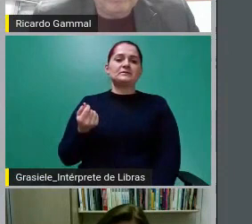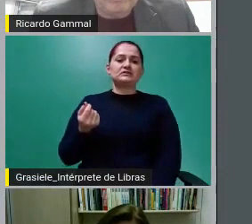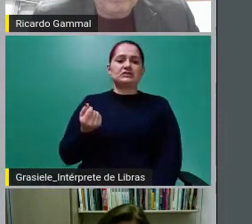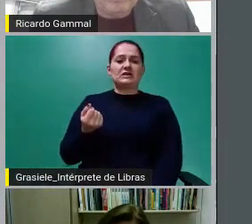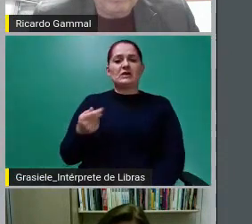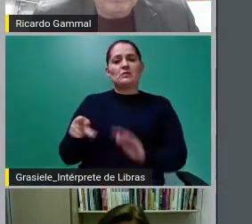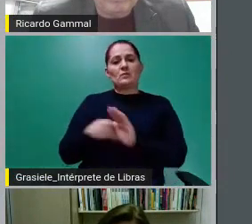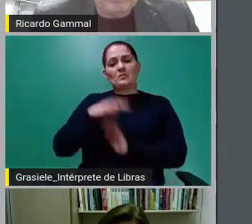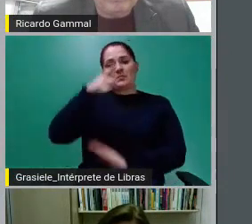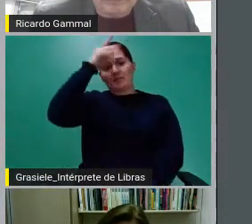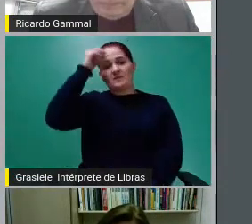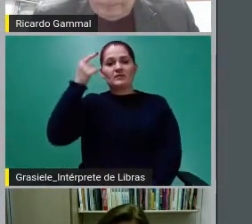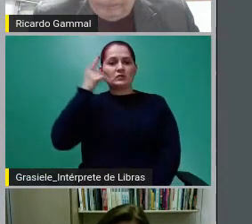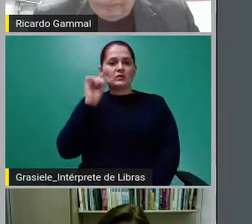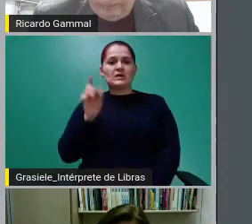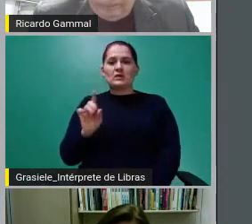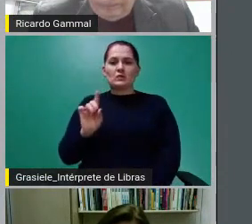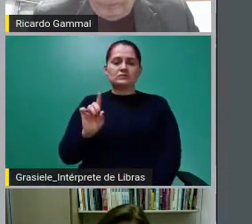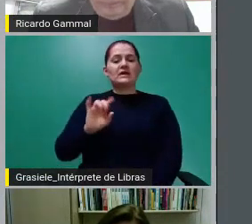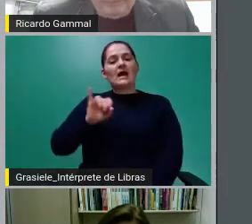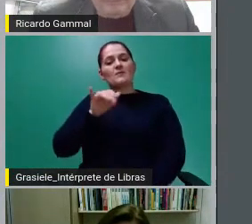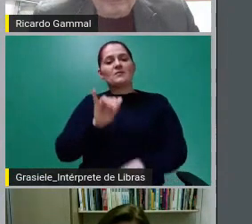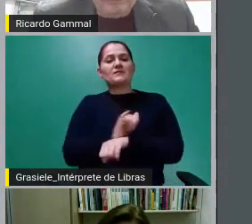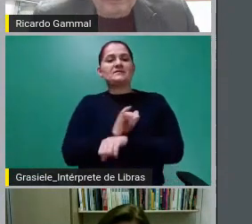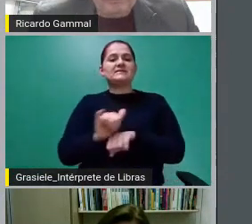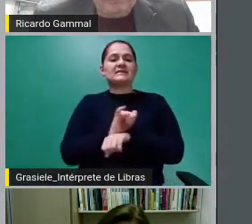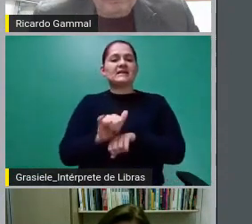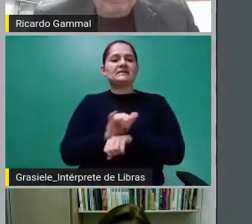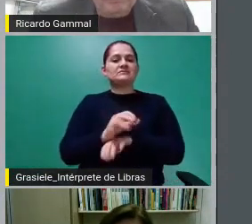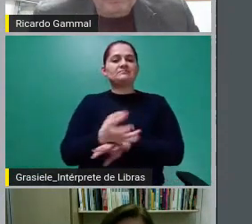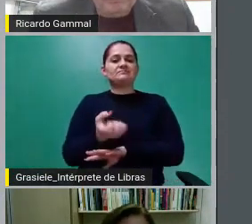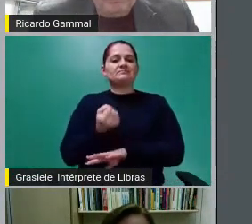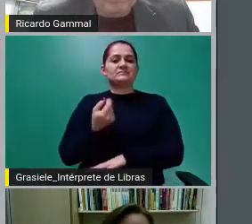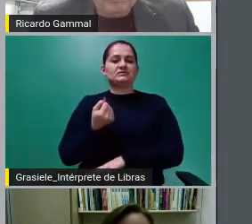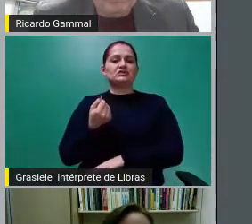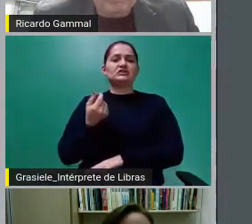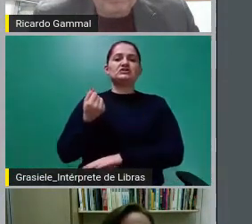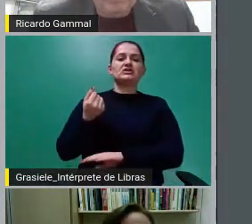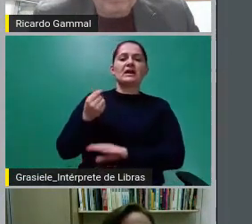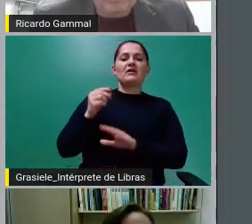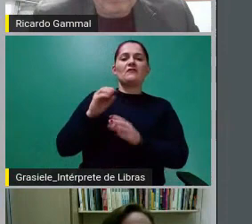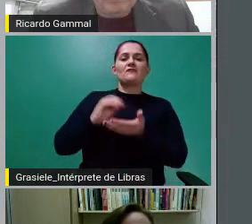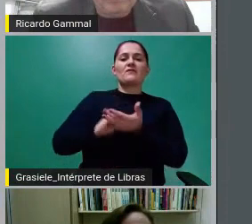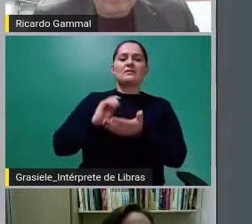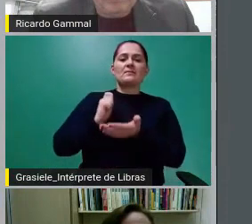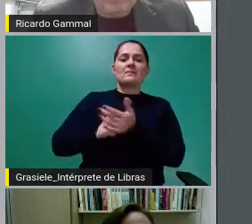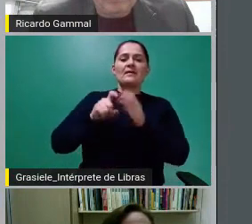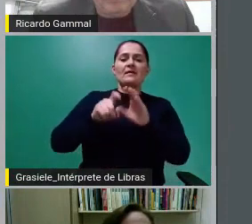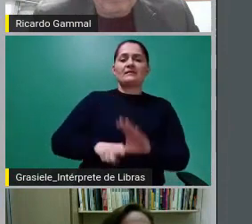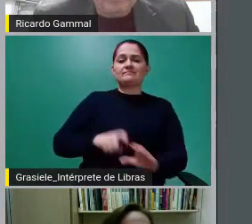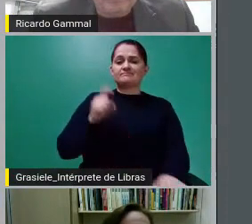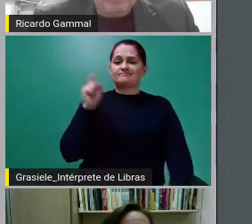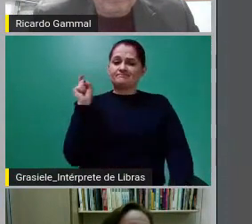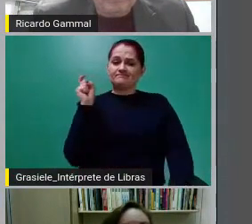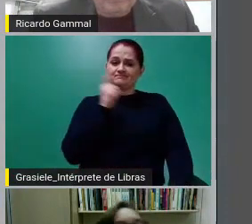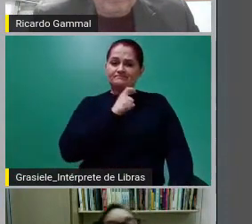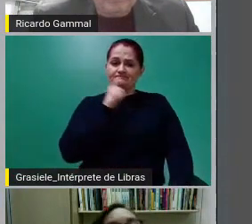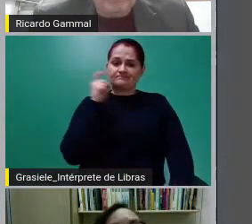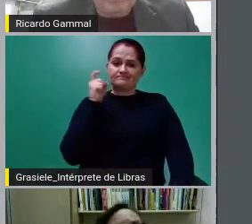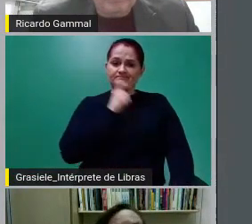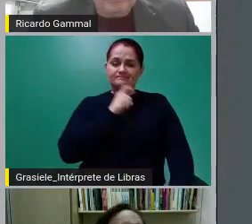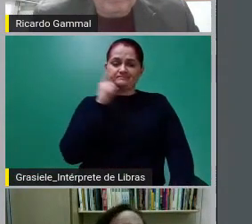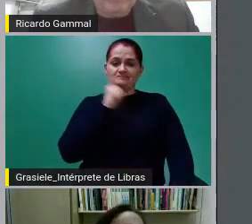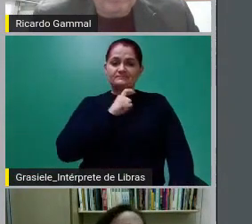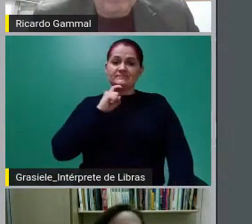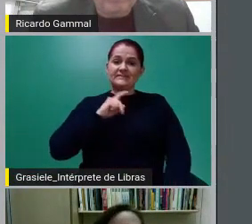municípios não conseguiam resgatar de dívida ativa. Mentira! Na